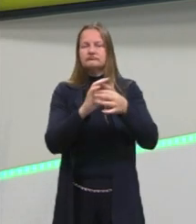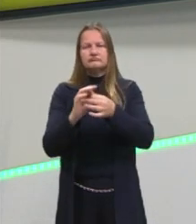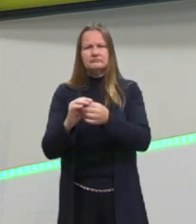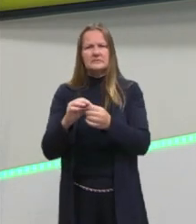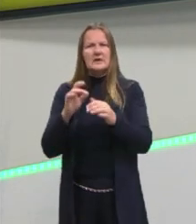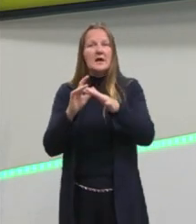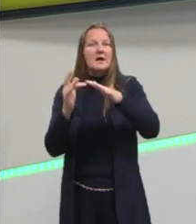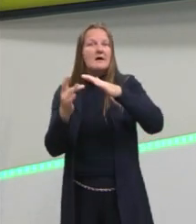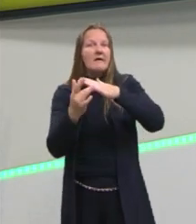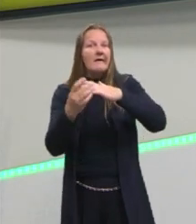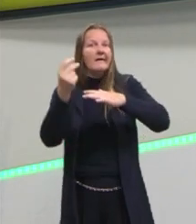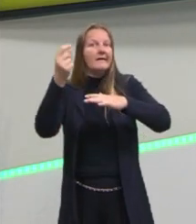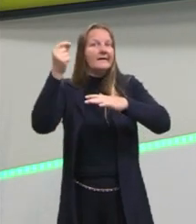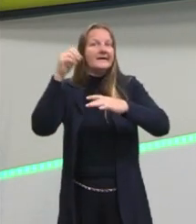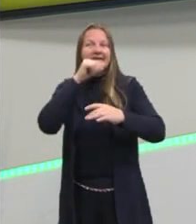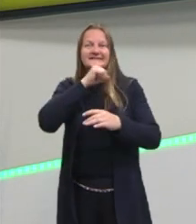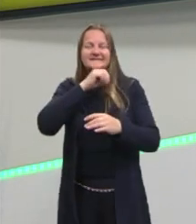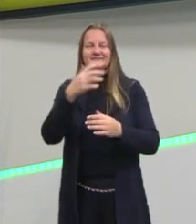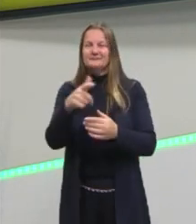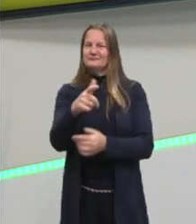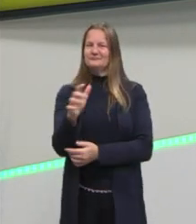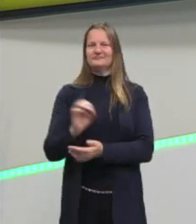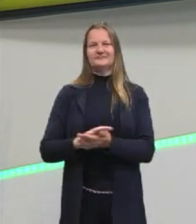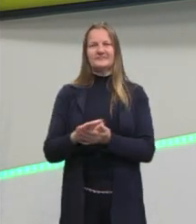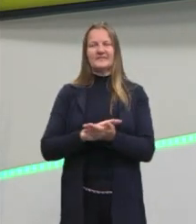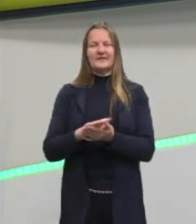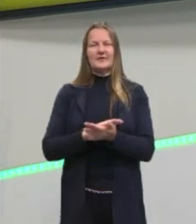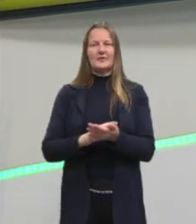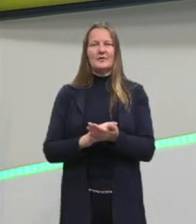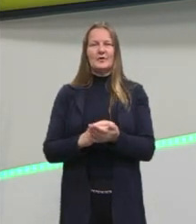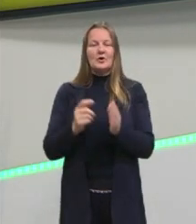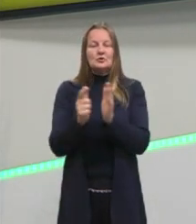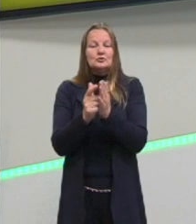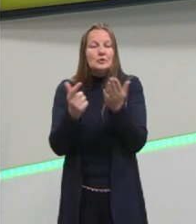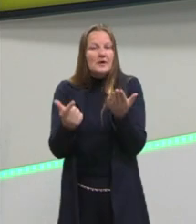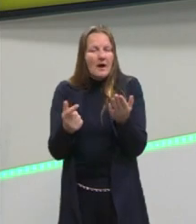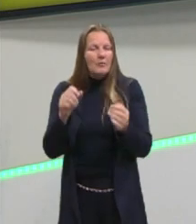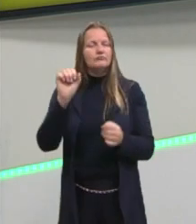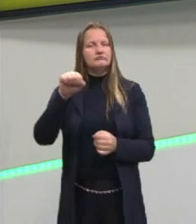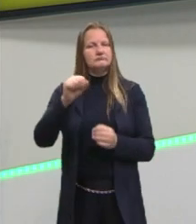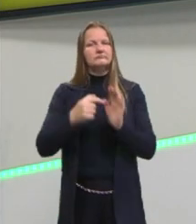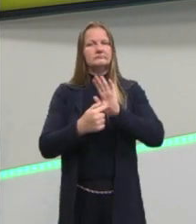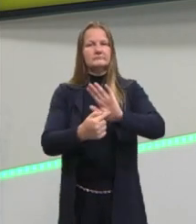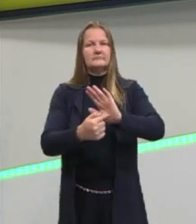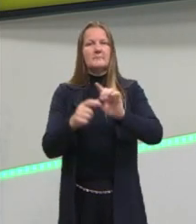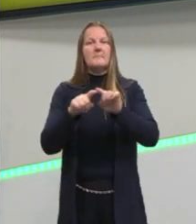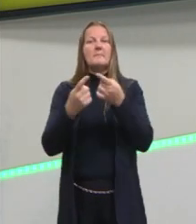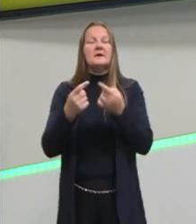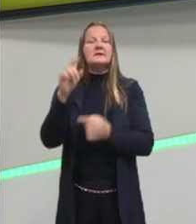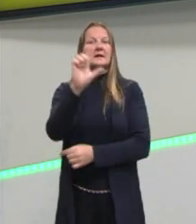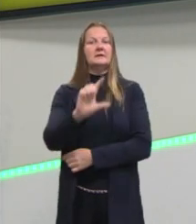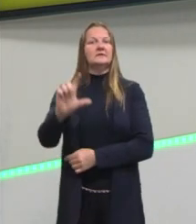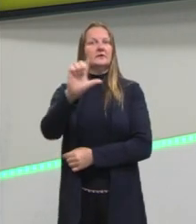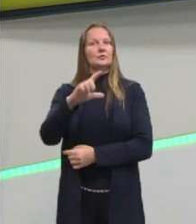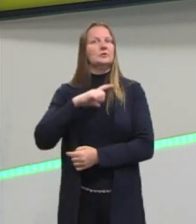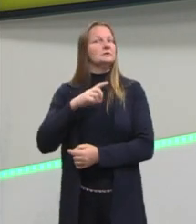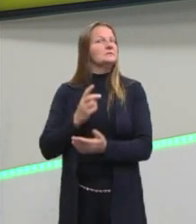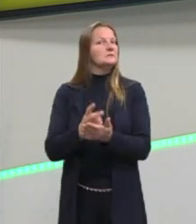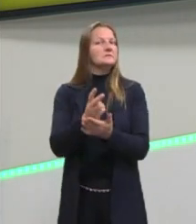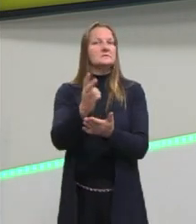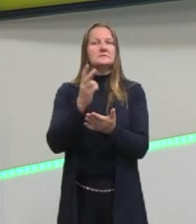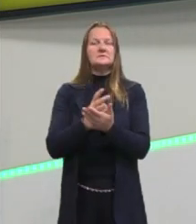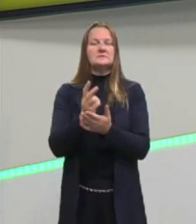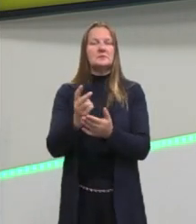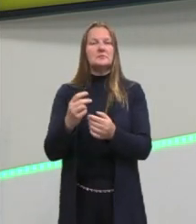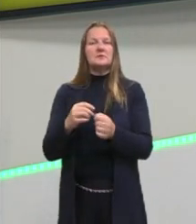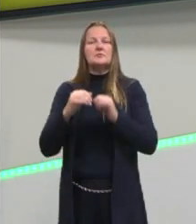social na época e o máximo que falava, denunciava, eram os jornais. Mas a literatura começou a vir com esse